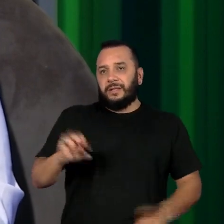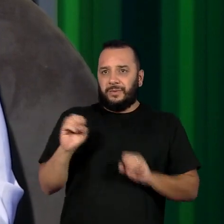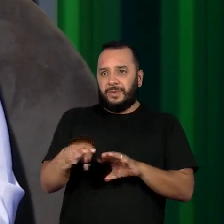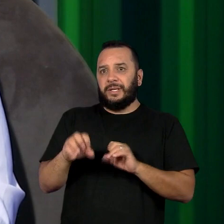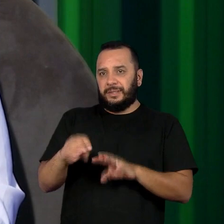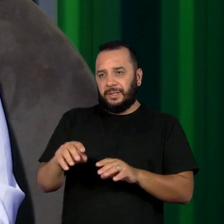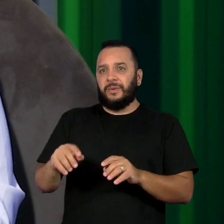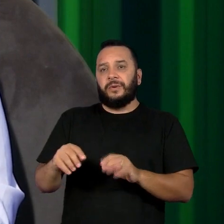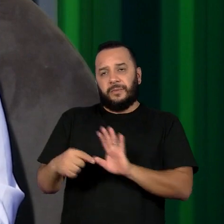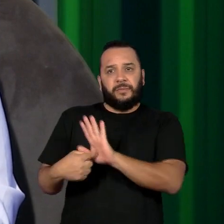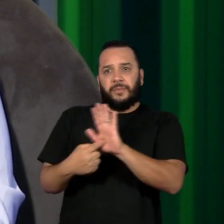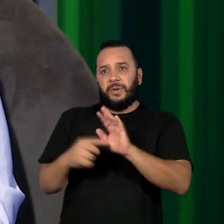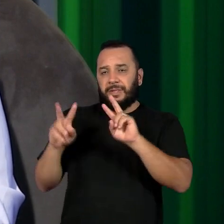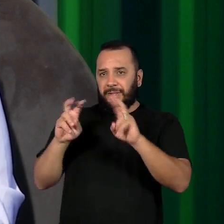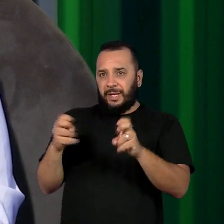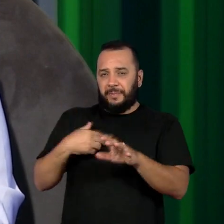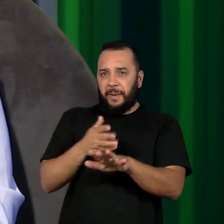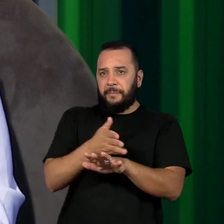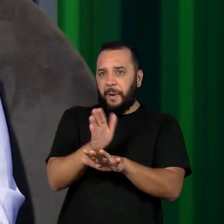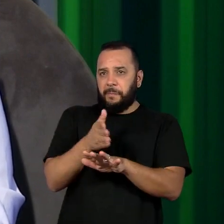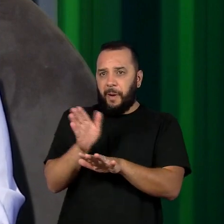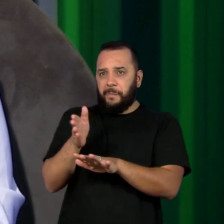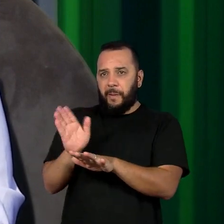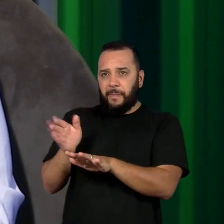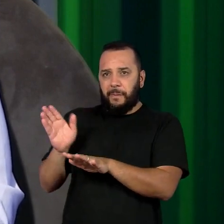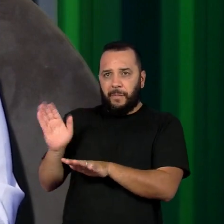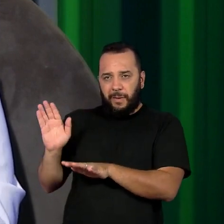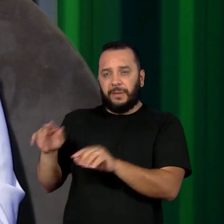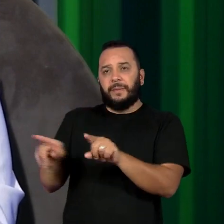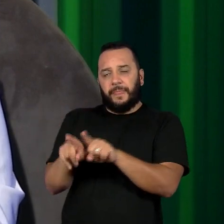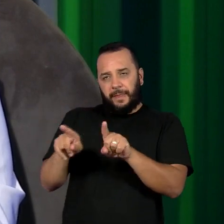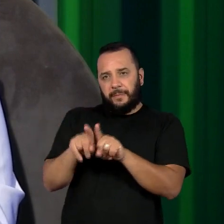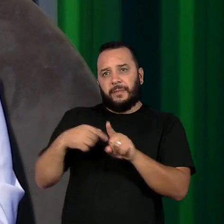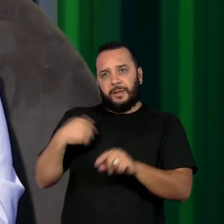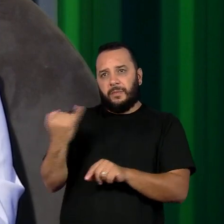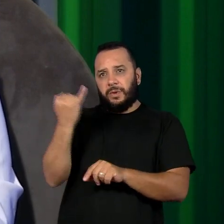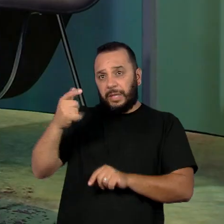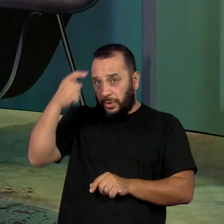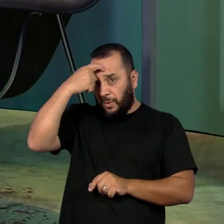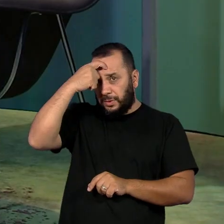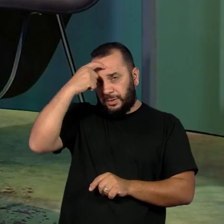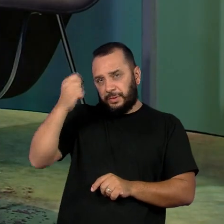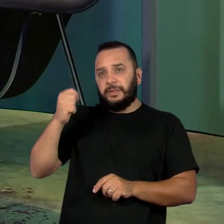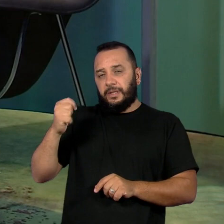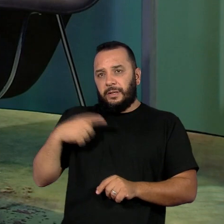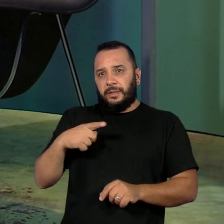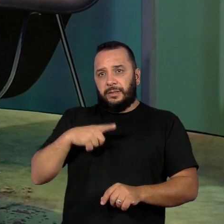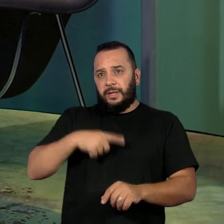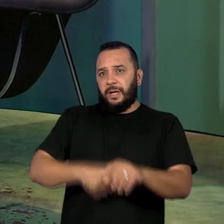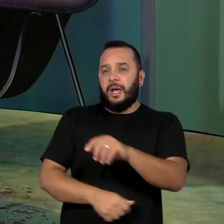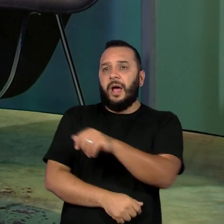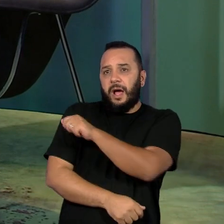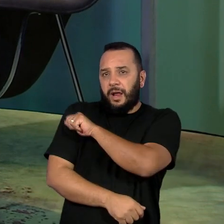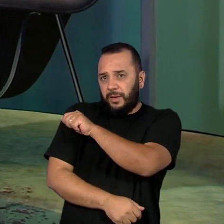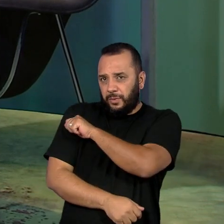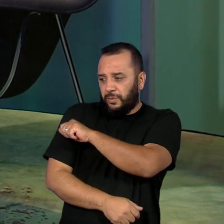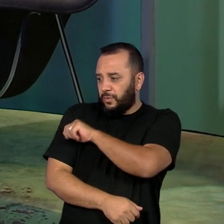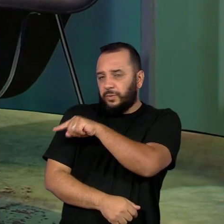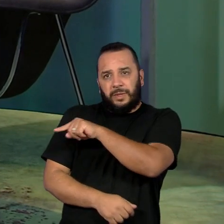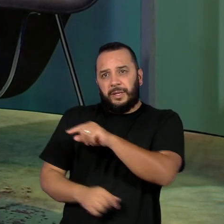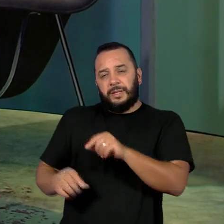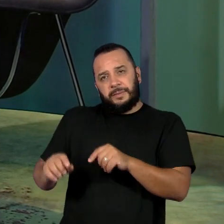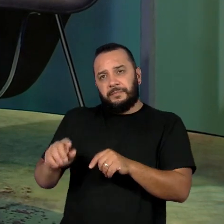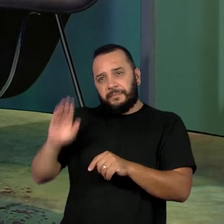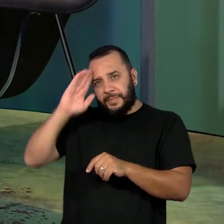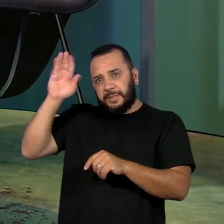transversalidade dessa temática e a importância de se conscientizar, né? Ter o estudante no protagonismo das suas ações, o